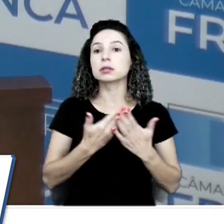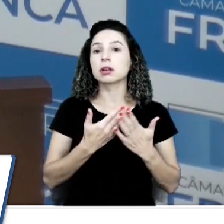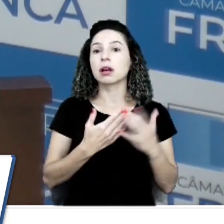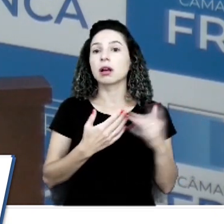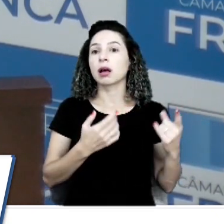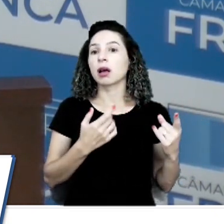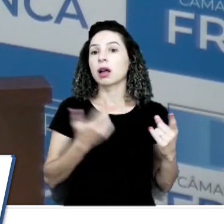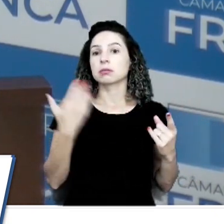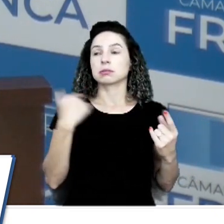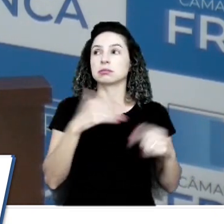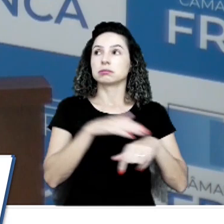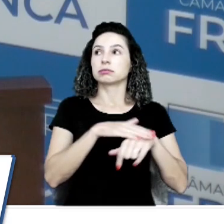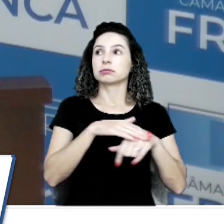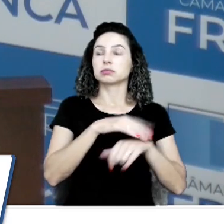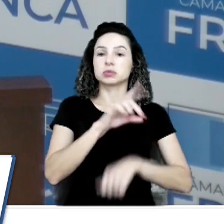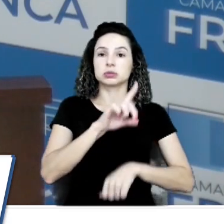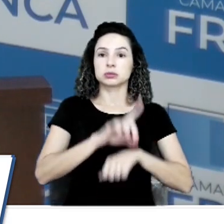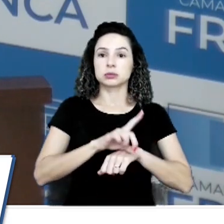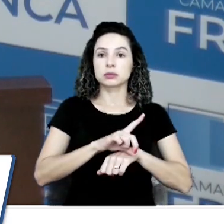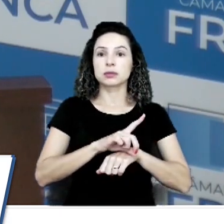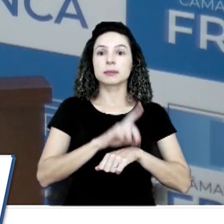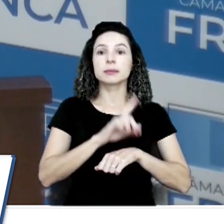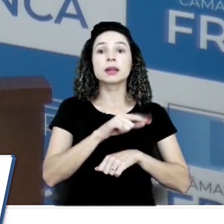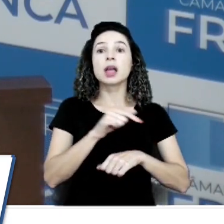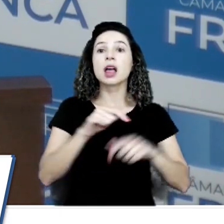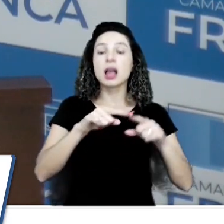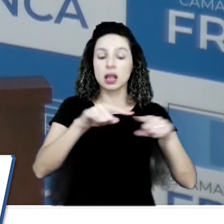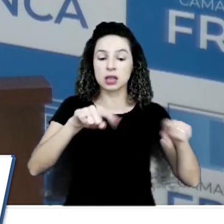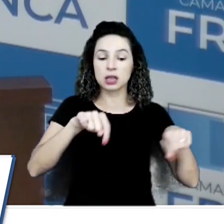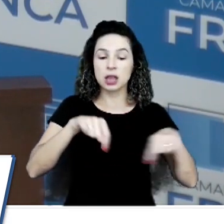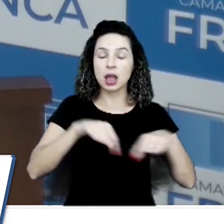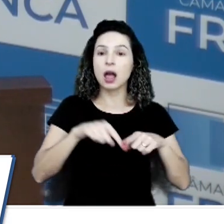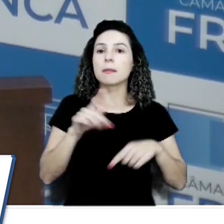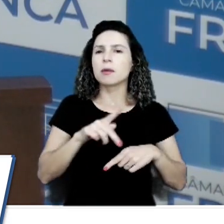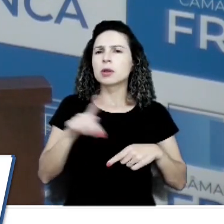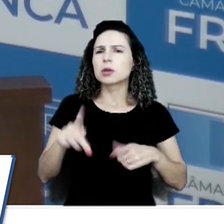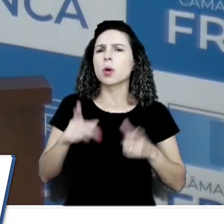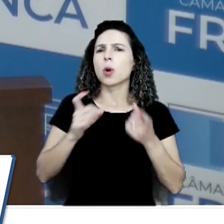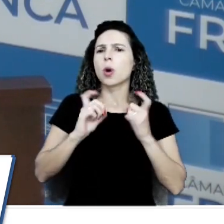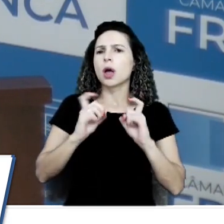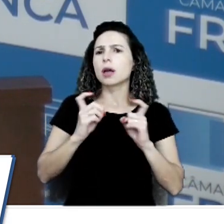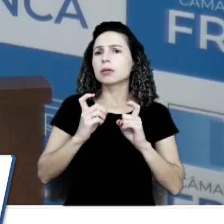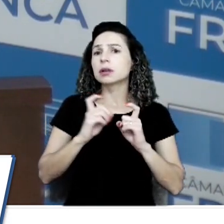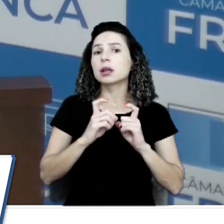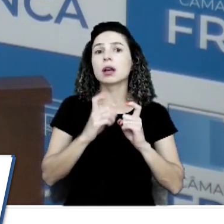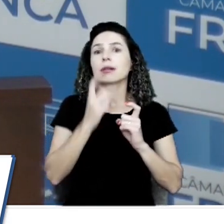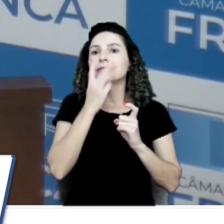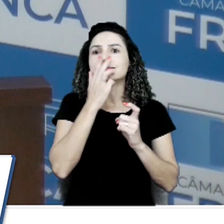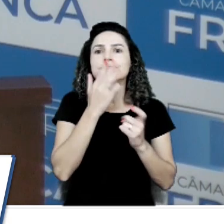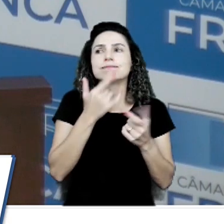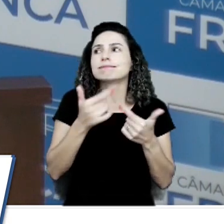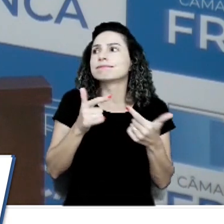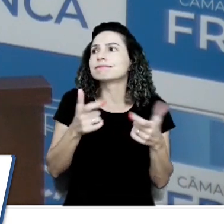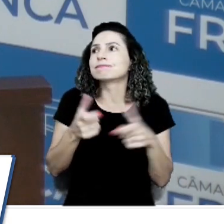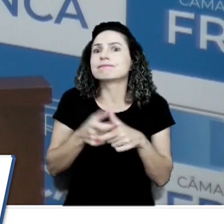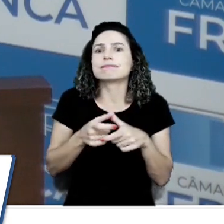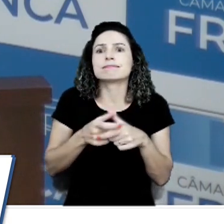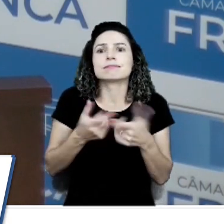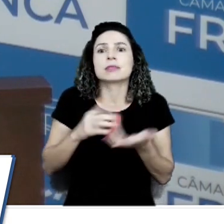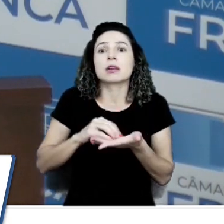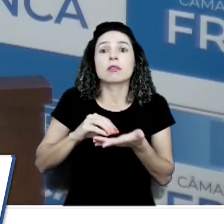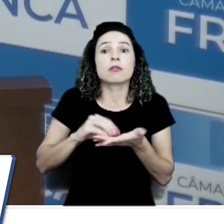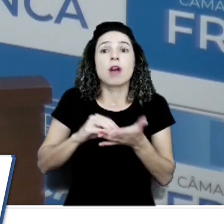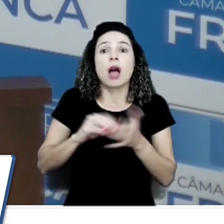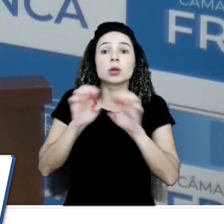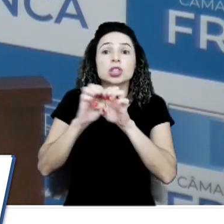conversando com a diretora lá, até sala de professores e reuniões dele fica complicado pela falta de estrutura,